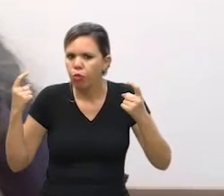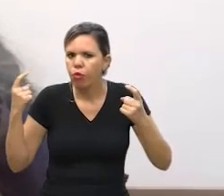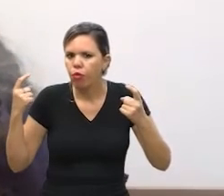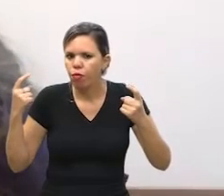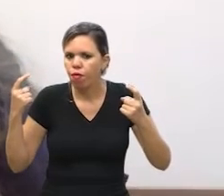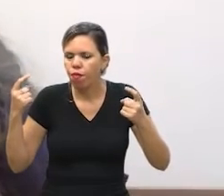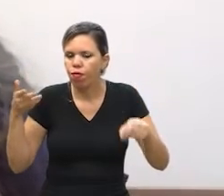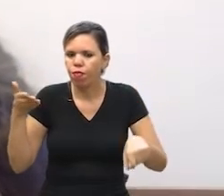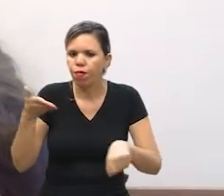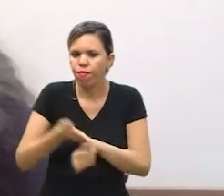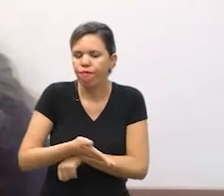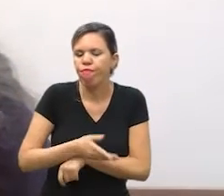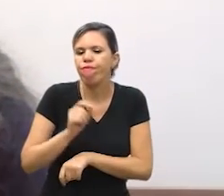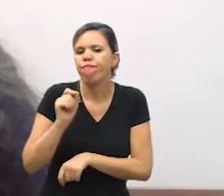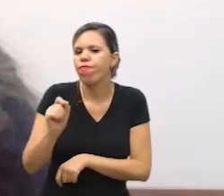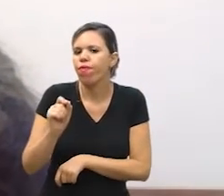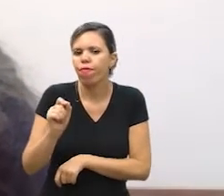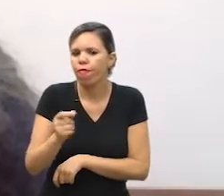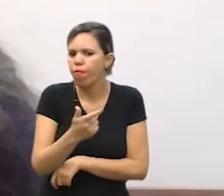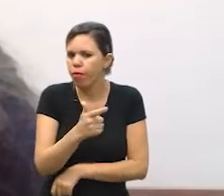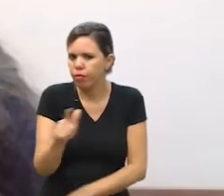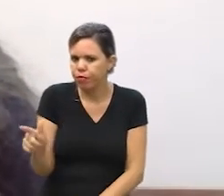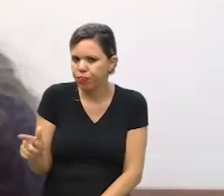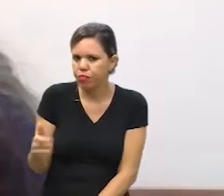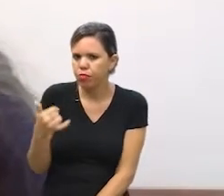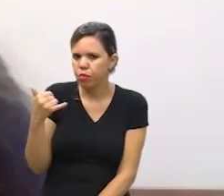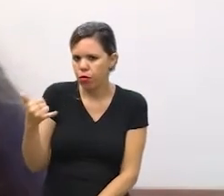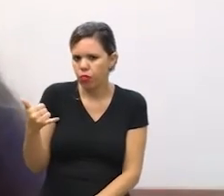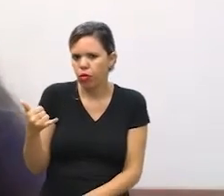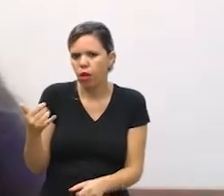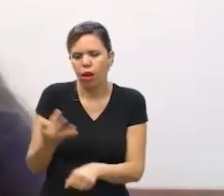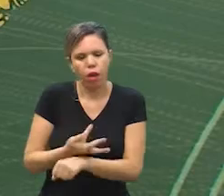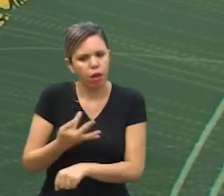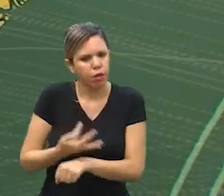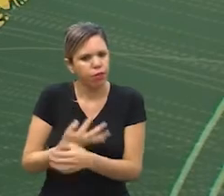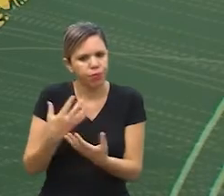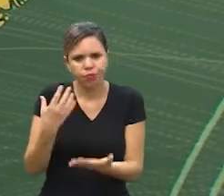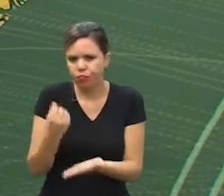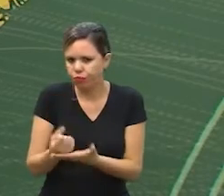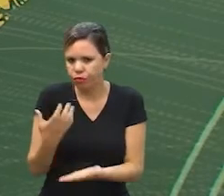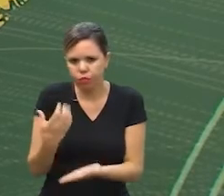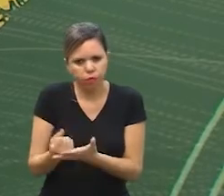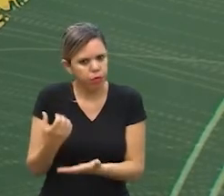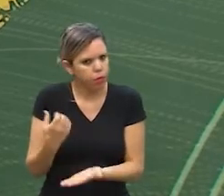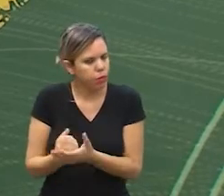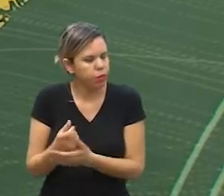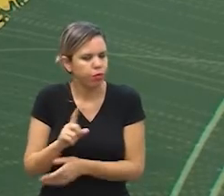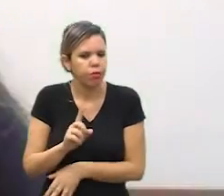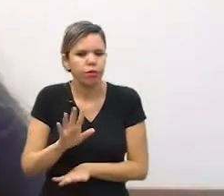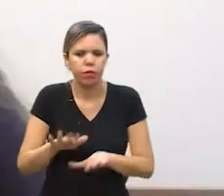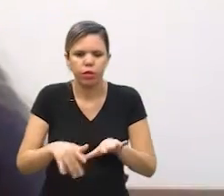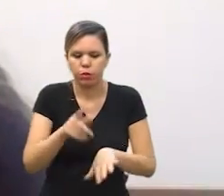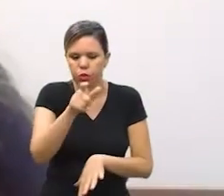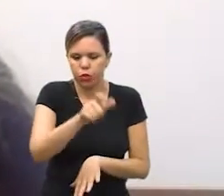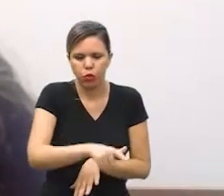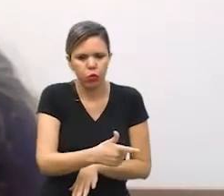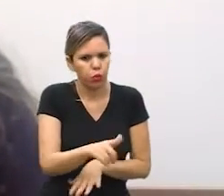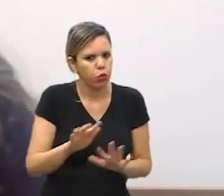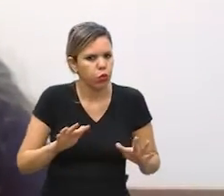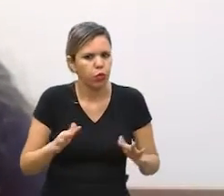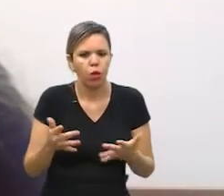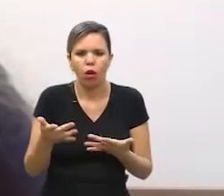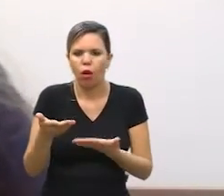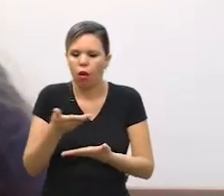o acesso de quem não tem um celular que suporta aplicativos o acesso de uma pessoa que não tem